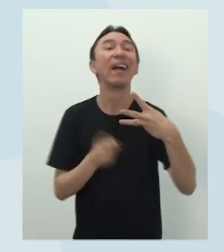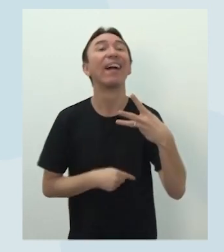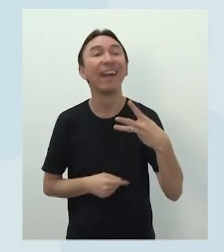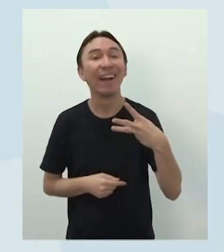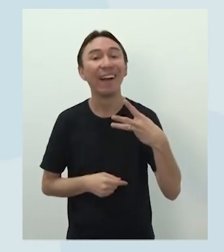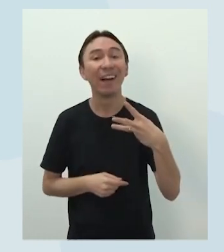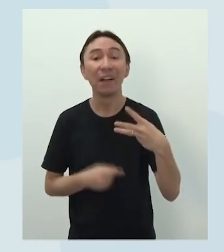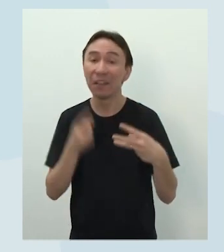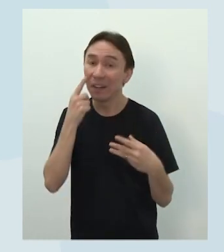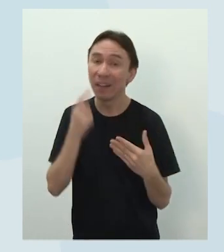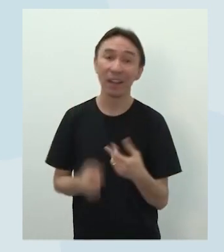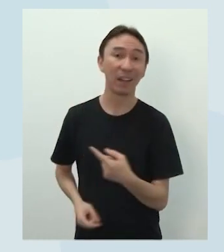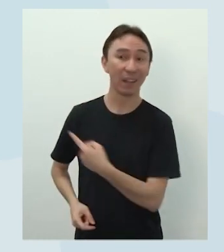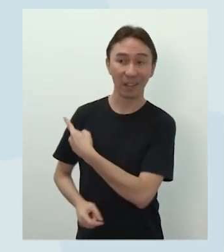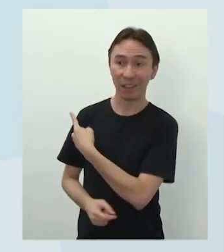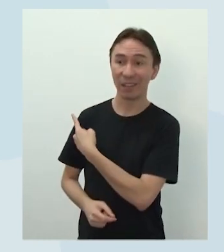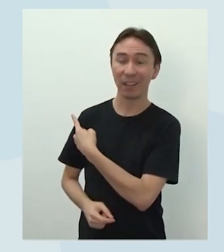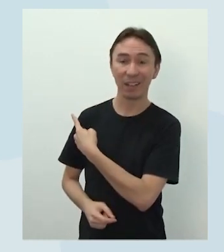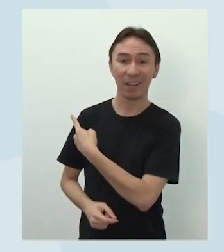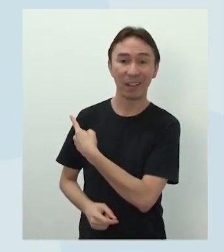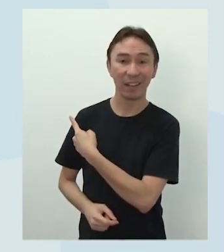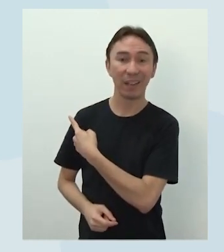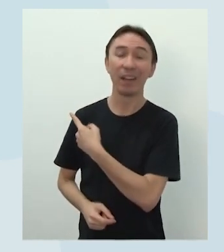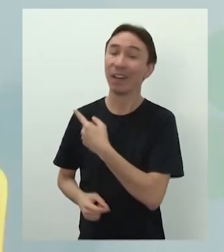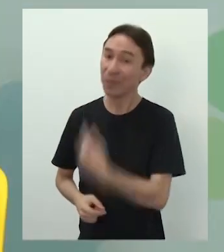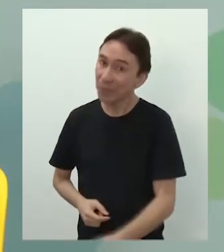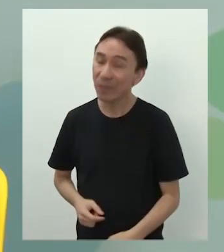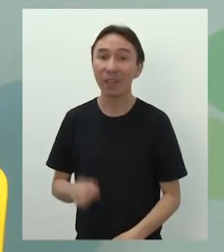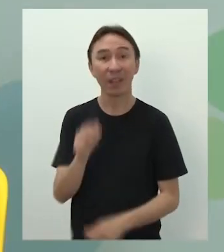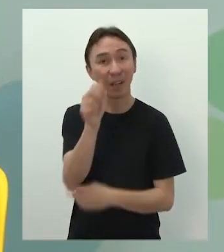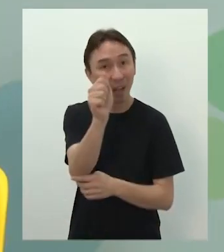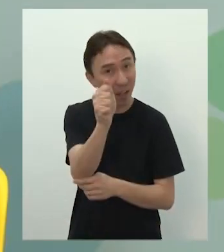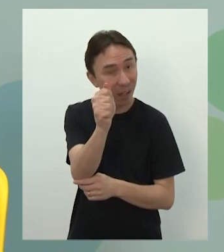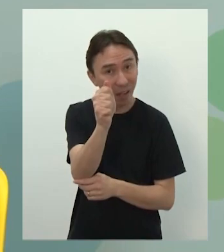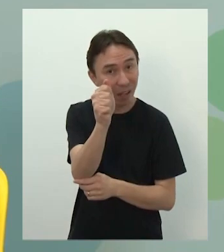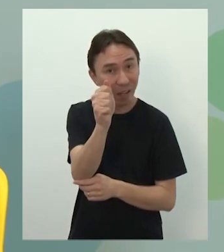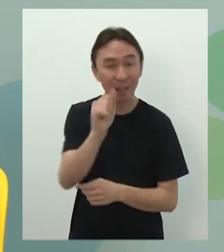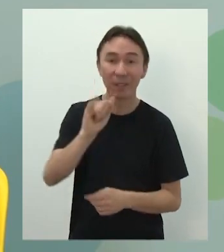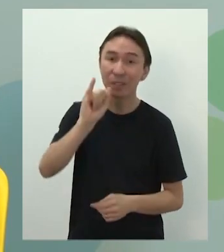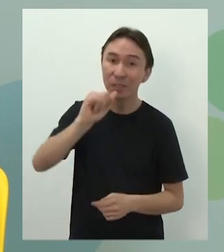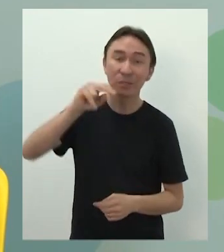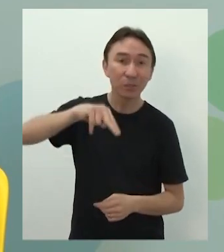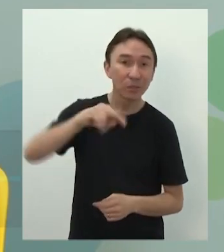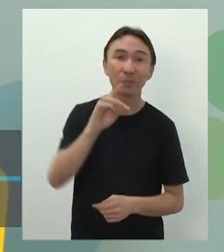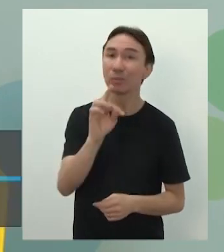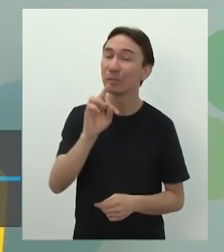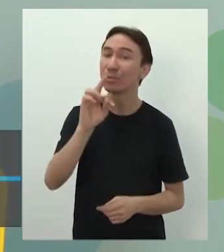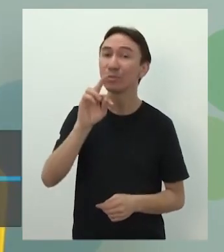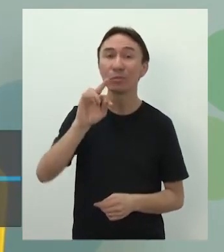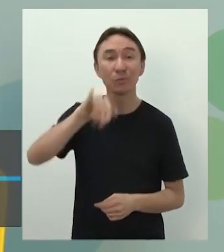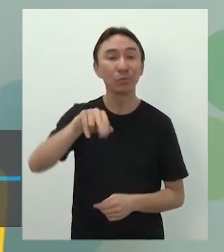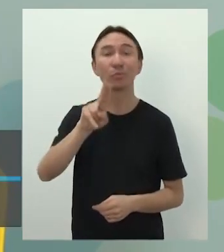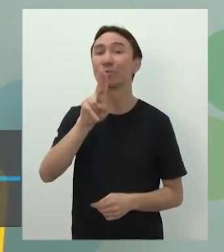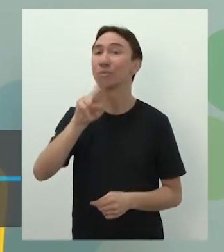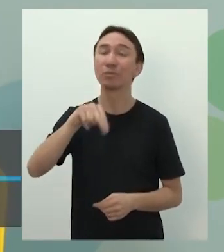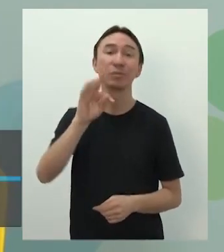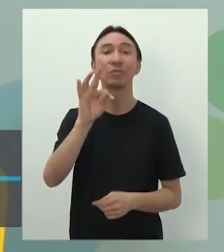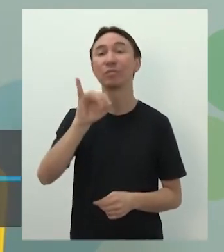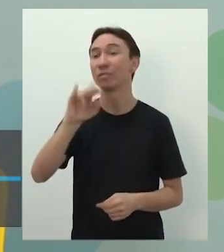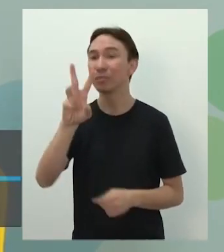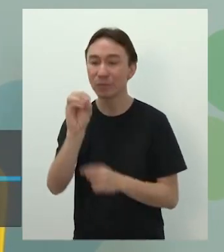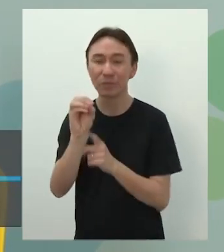gente. Injuntivo. Injuntivo. Preste atenção para mim. Preste atenção aqui. A descrição, ela quer só